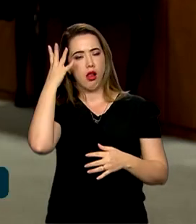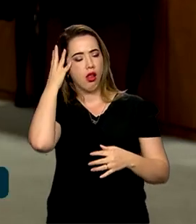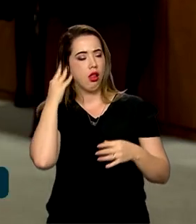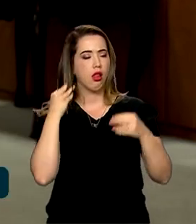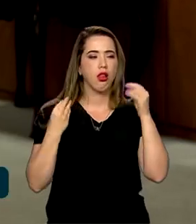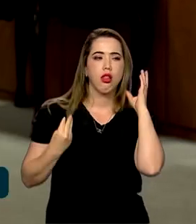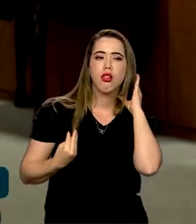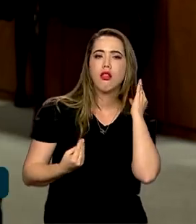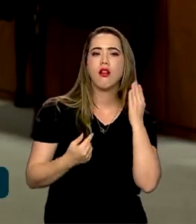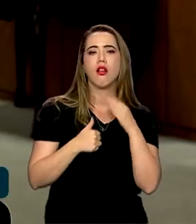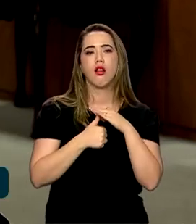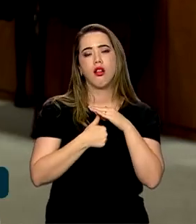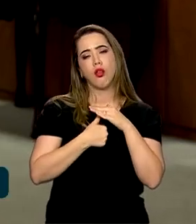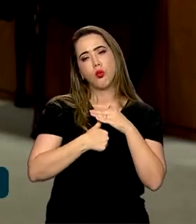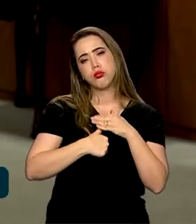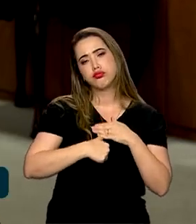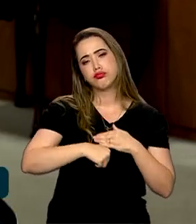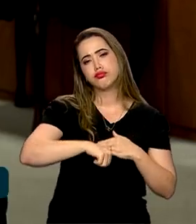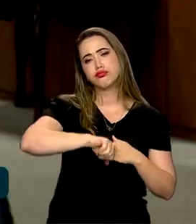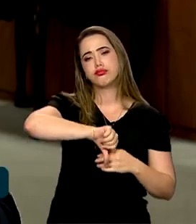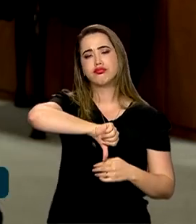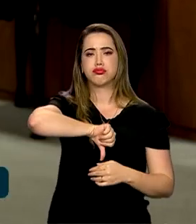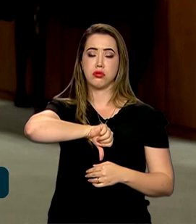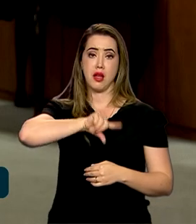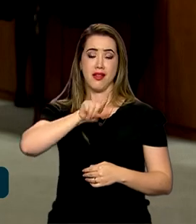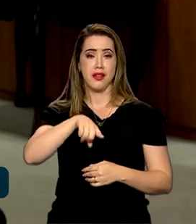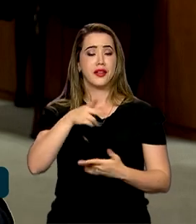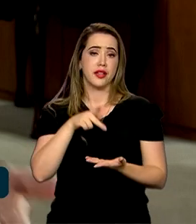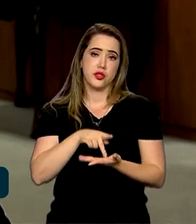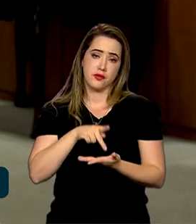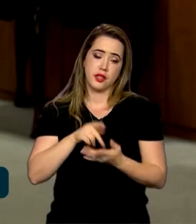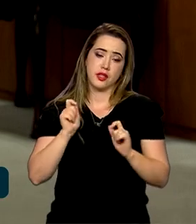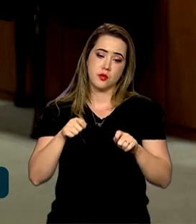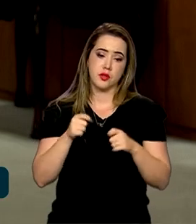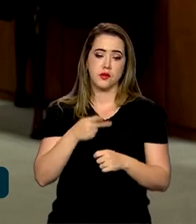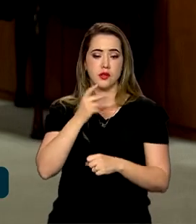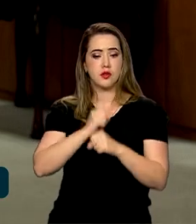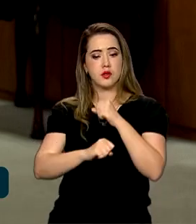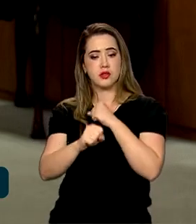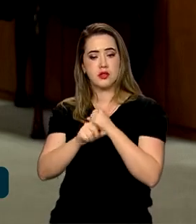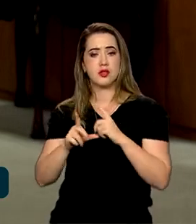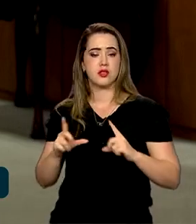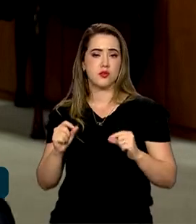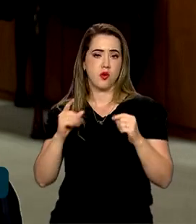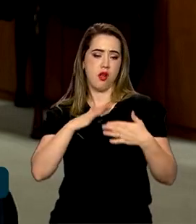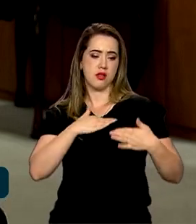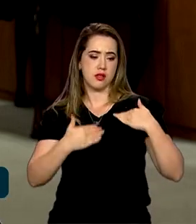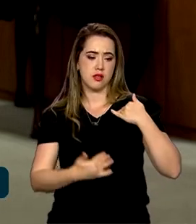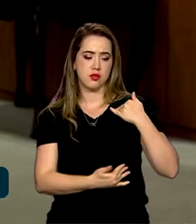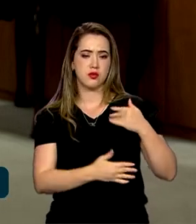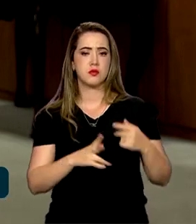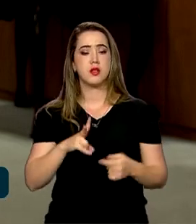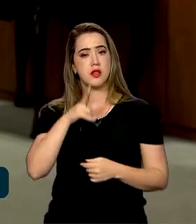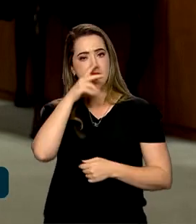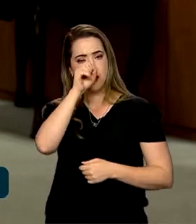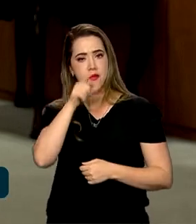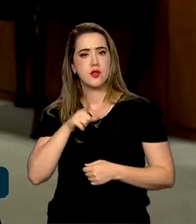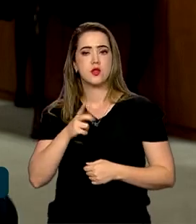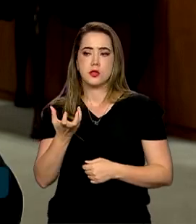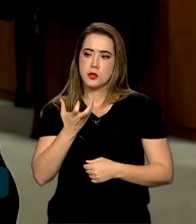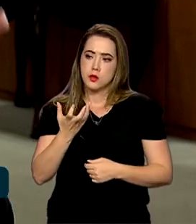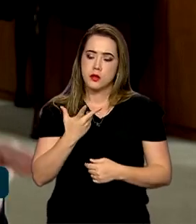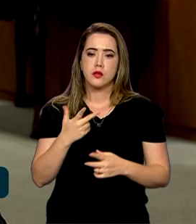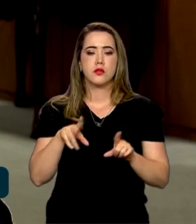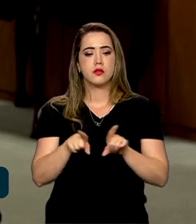mesma proporção. E eu posso afirmar que é a mais pura verdade. Há alguns anos tive um câncer de mama e a força que tentei manter